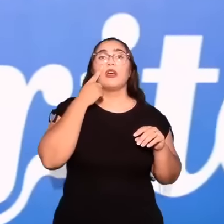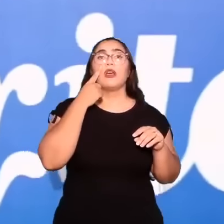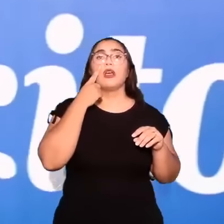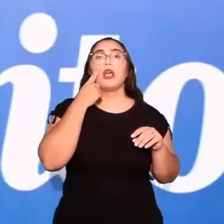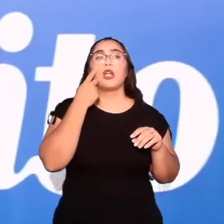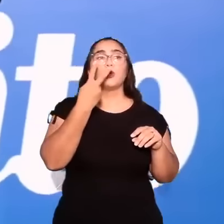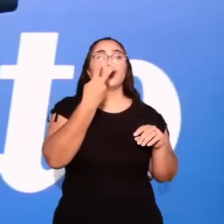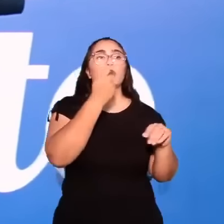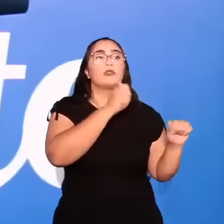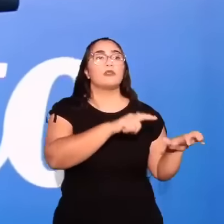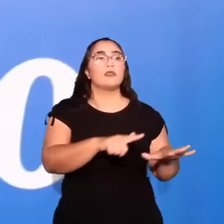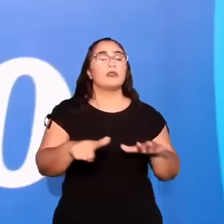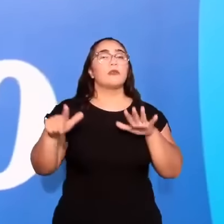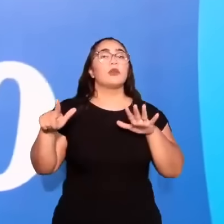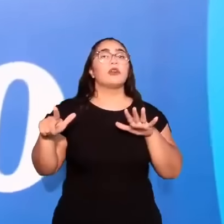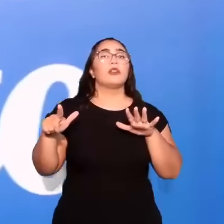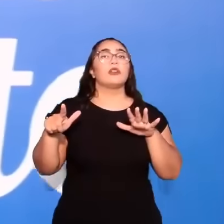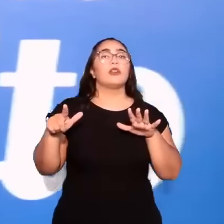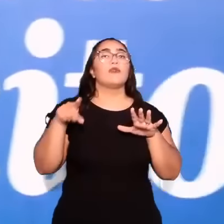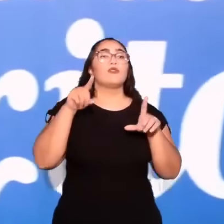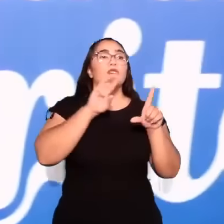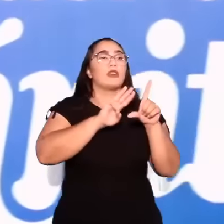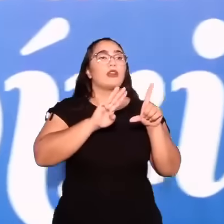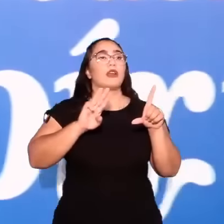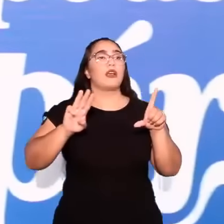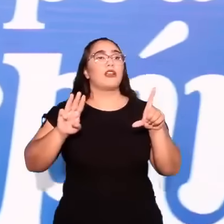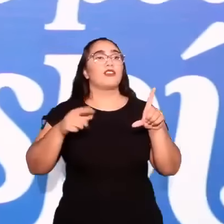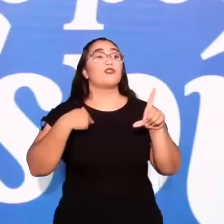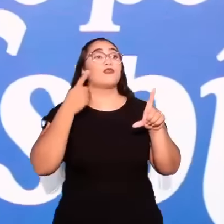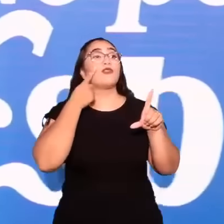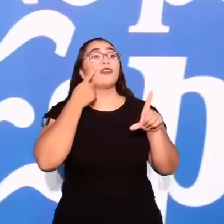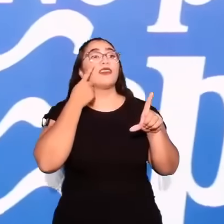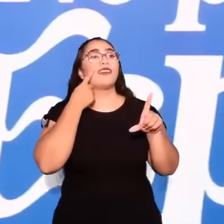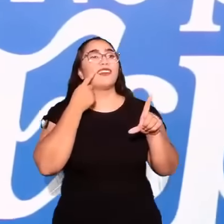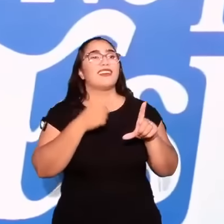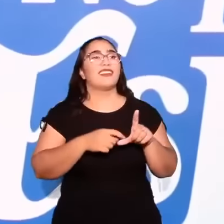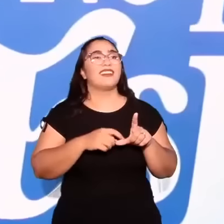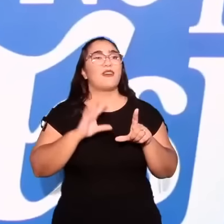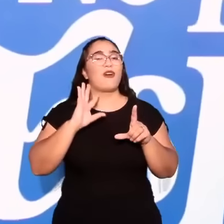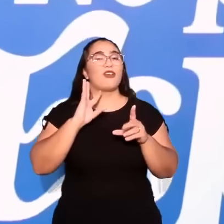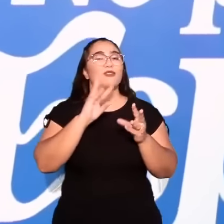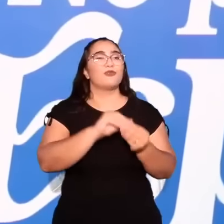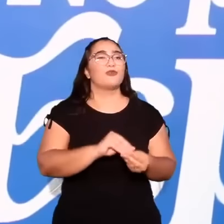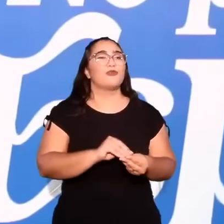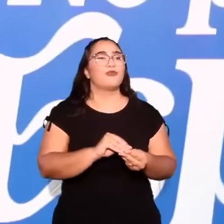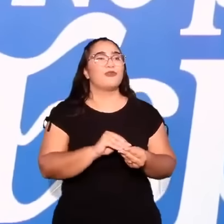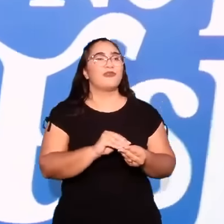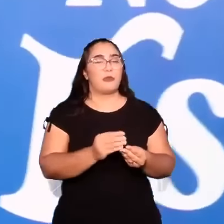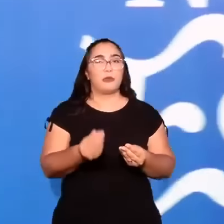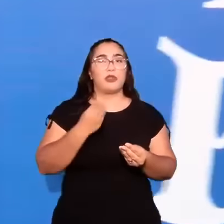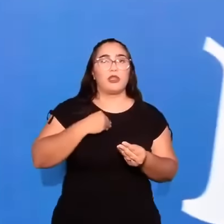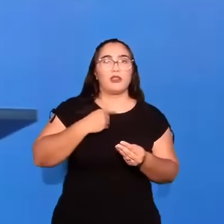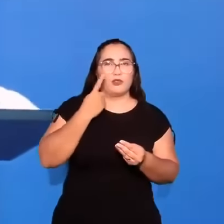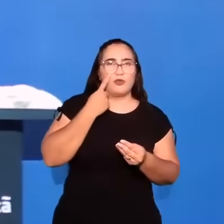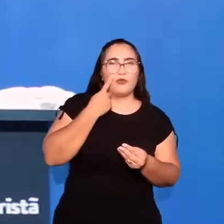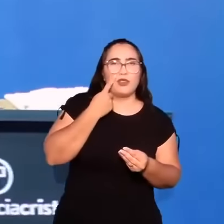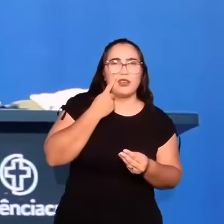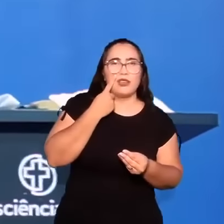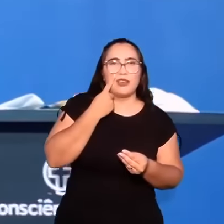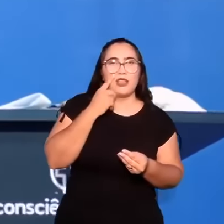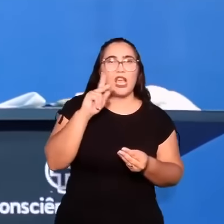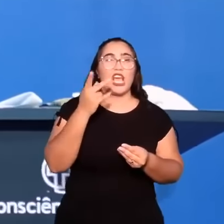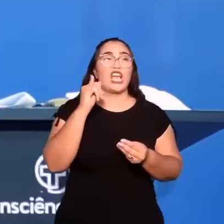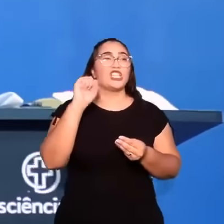duas últimas semanas. Vamos plugar ali. Vamos plugar ali. Vamos plugar. Me dá aí. Me dá o